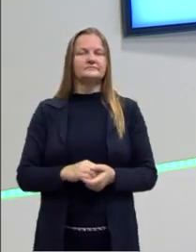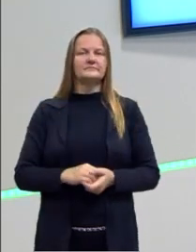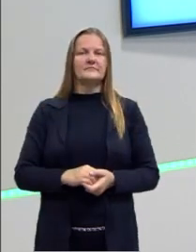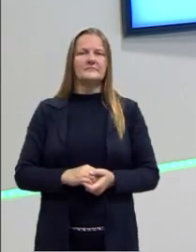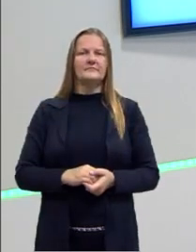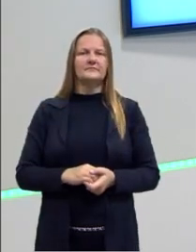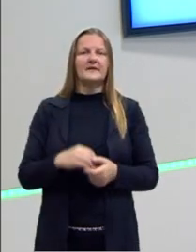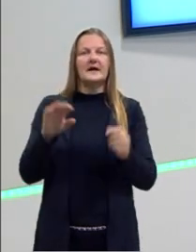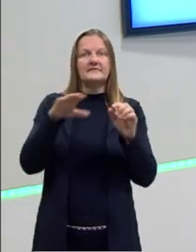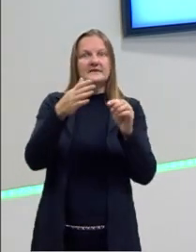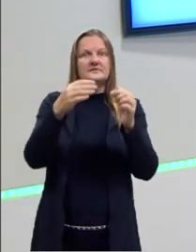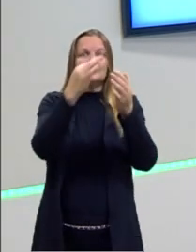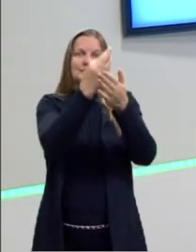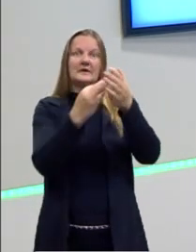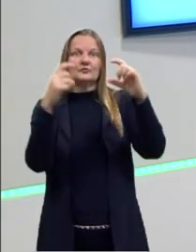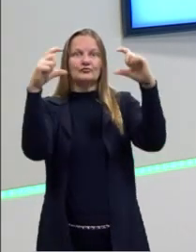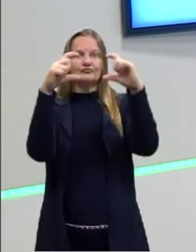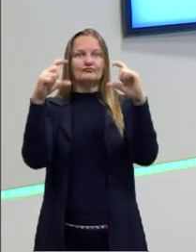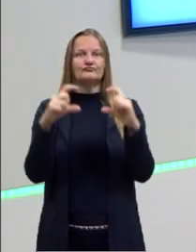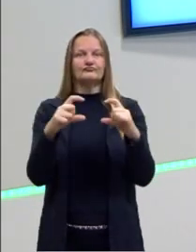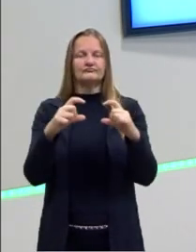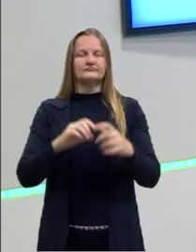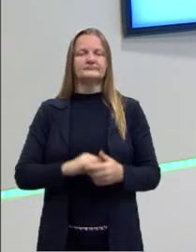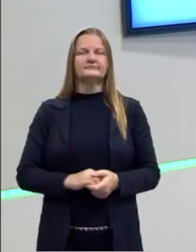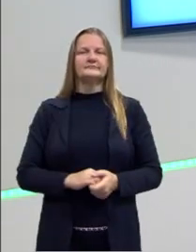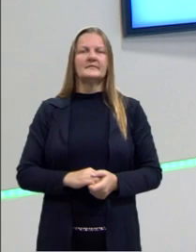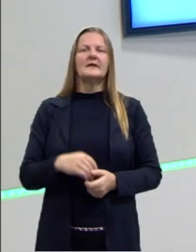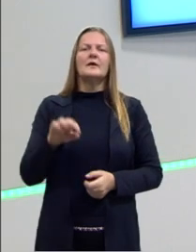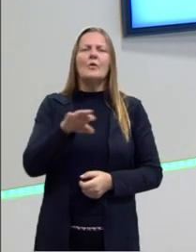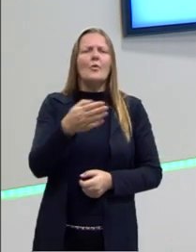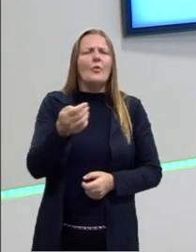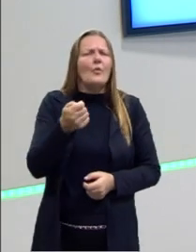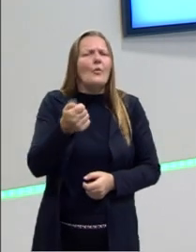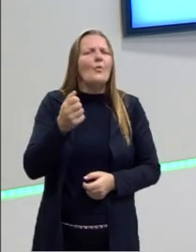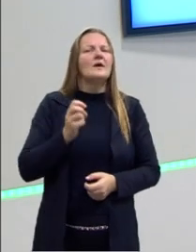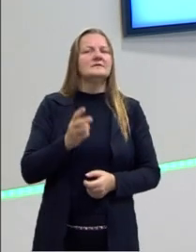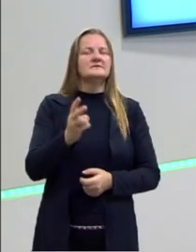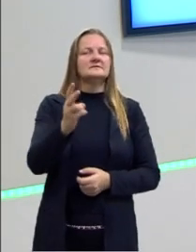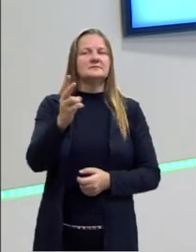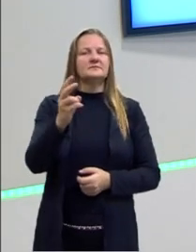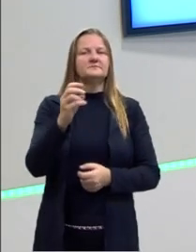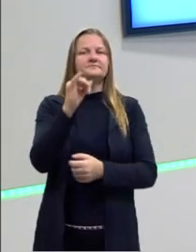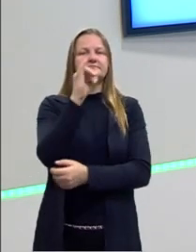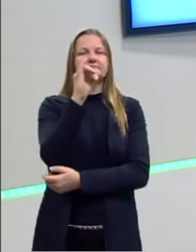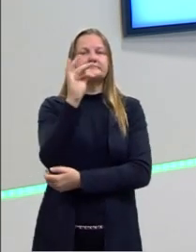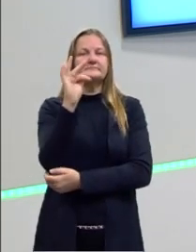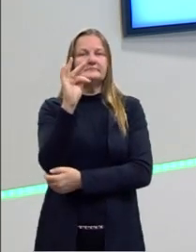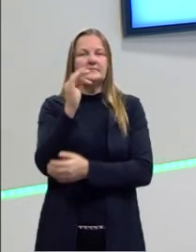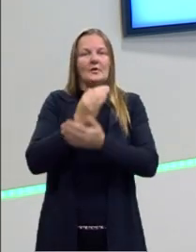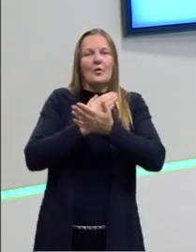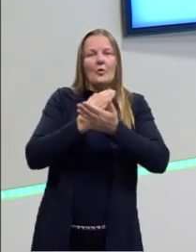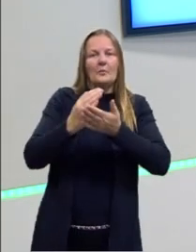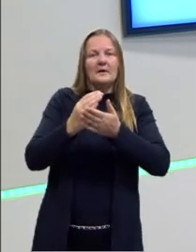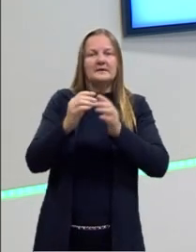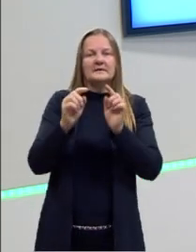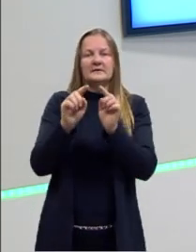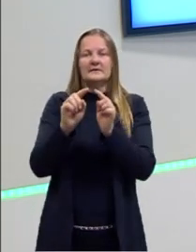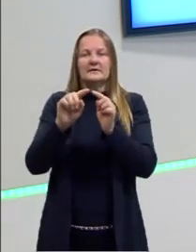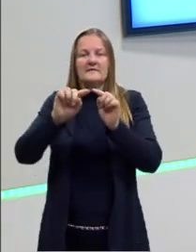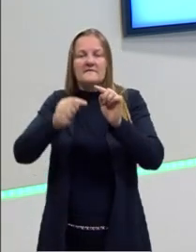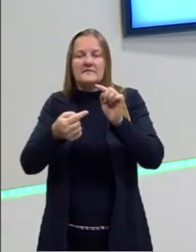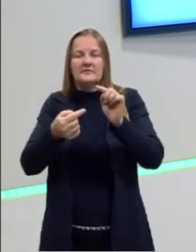Ou das minhas orações, melhor dizendo. Normalmente, as if clauses, elas são separadas por